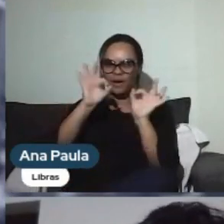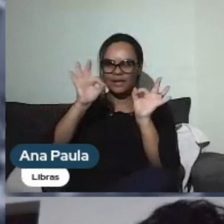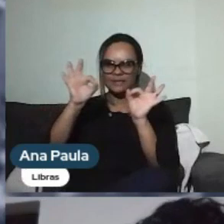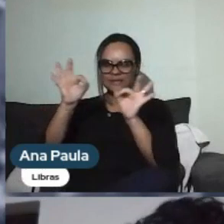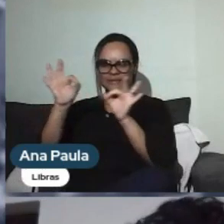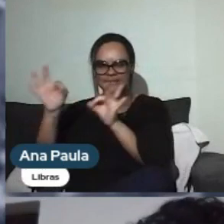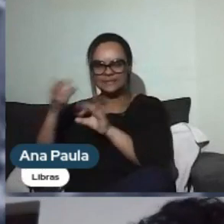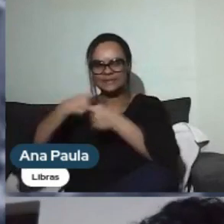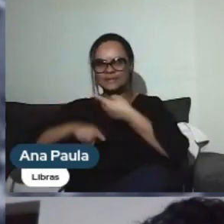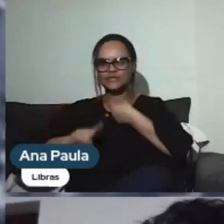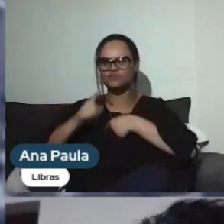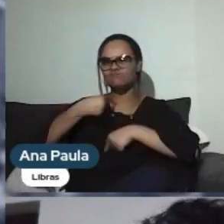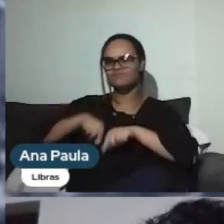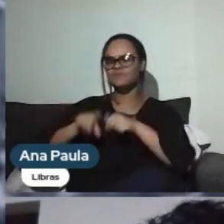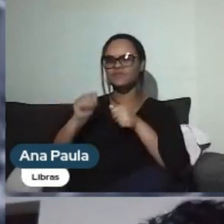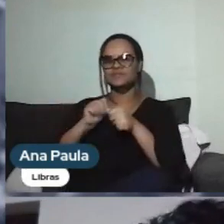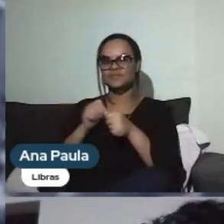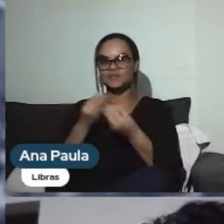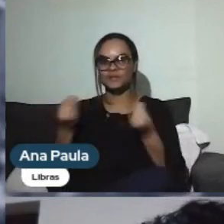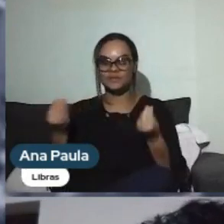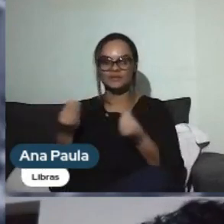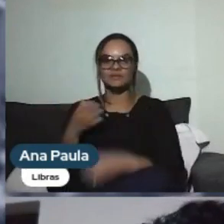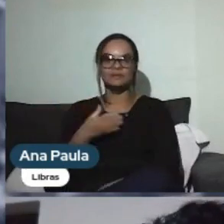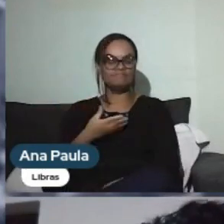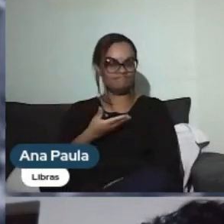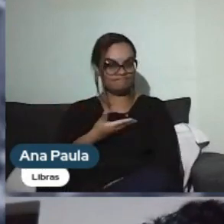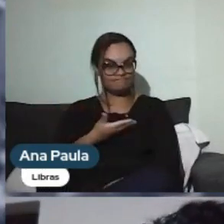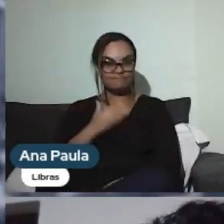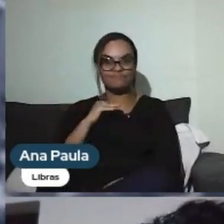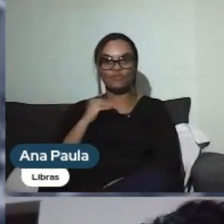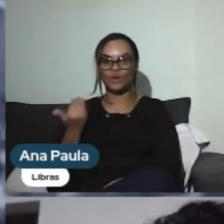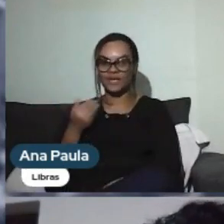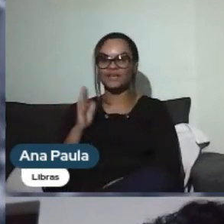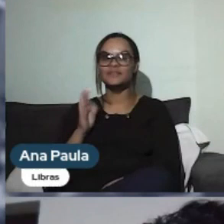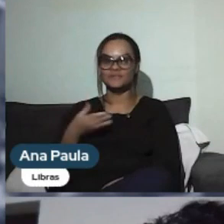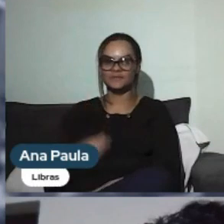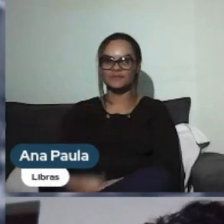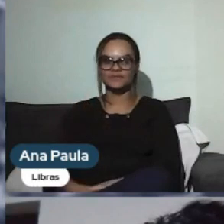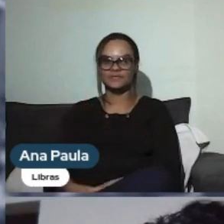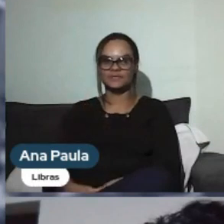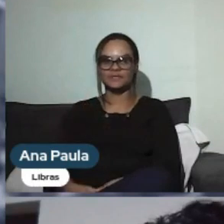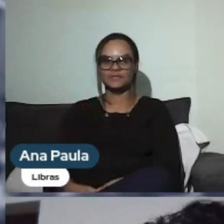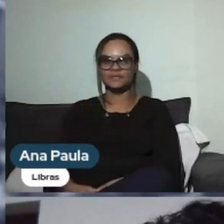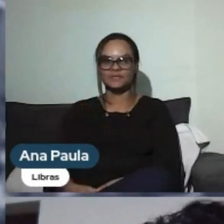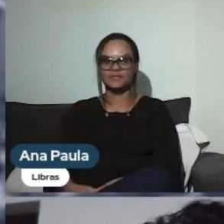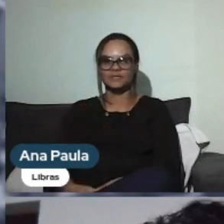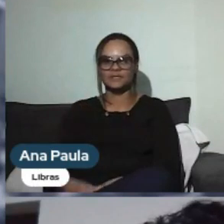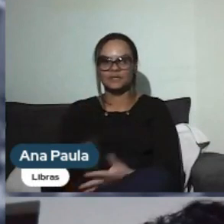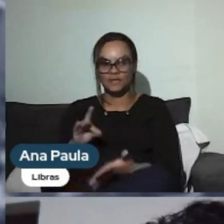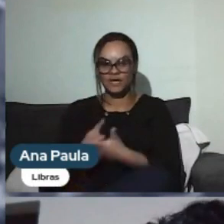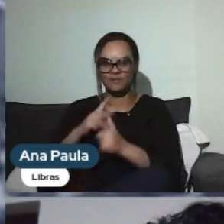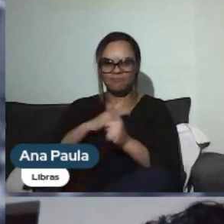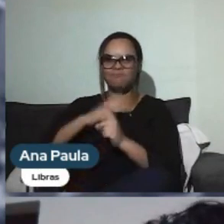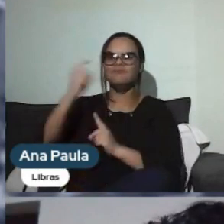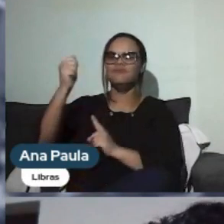evodiálise, né? Porque muitos colegas eu vi morrerem também, né? Eu, na verdade, sou um vencedor,